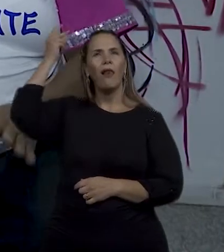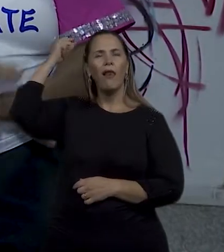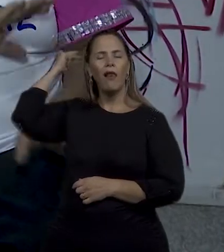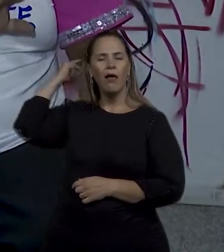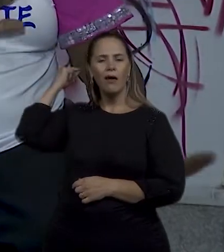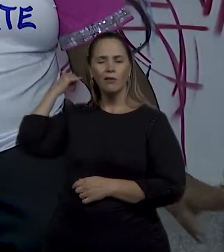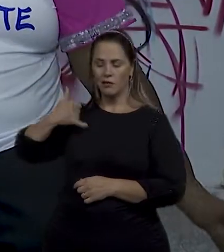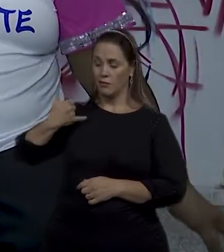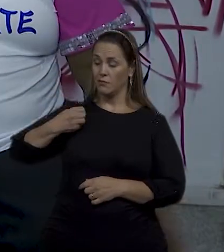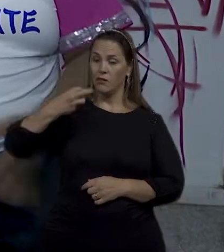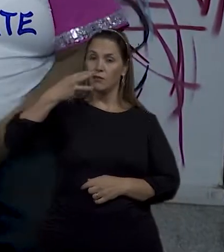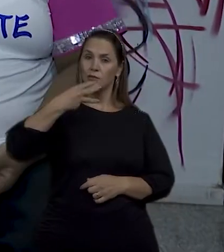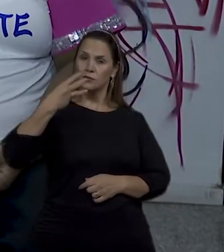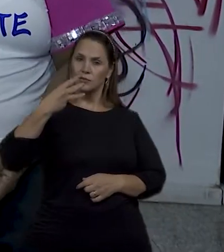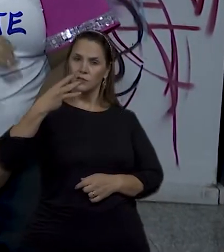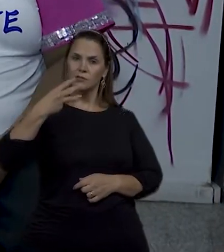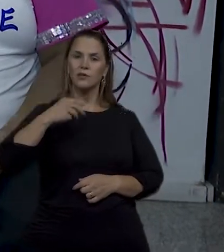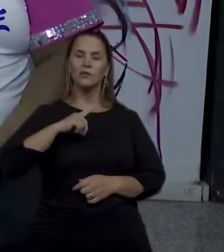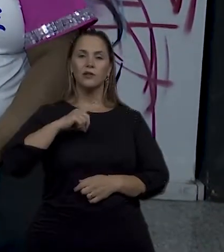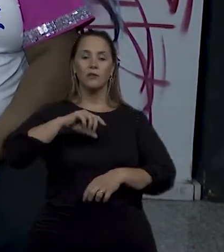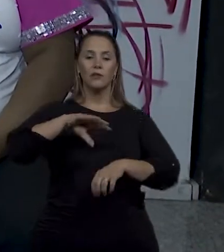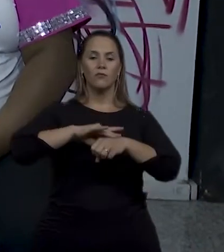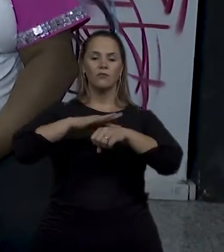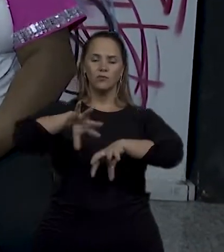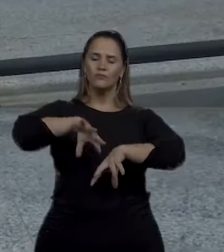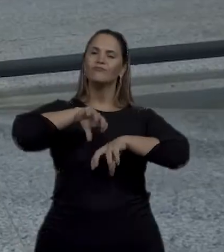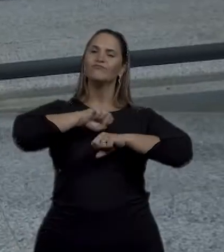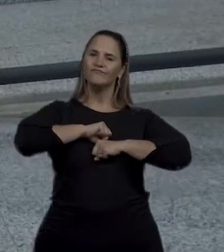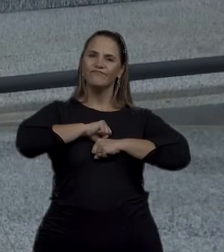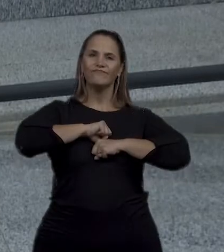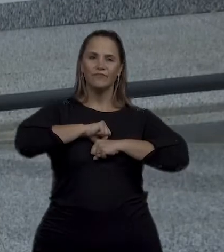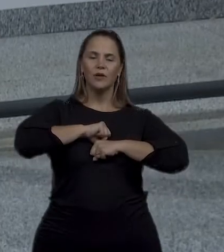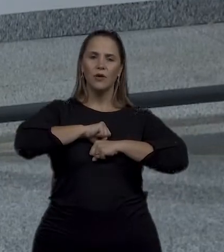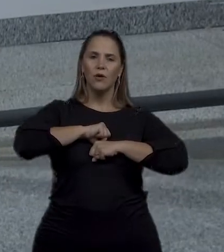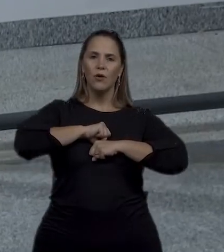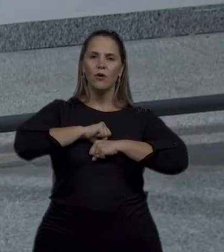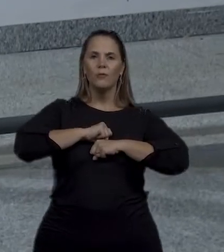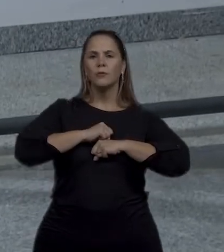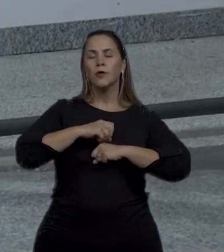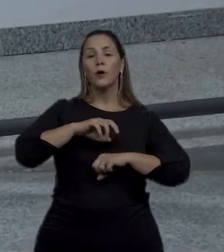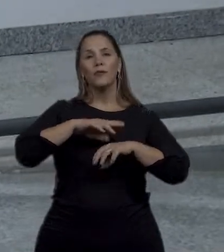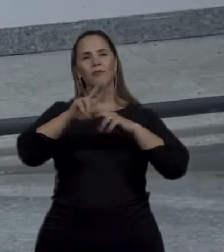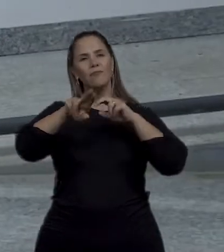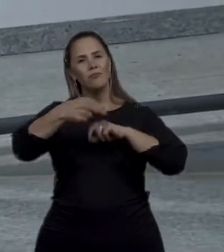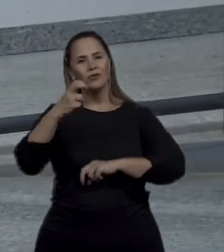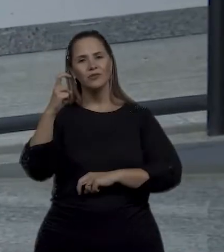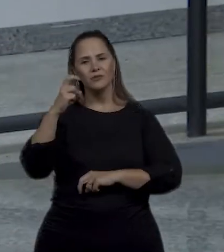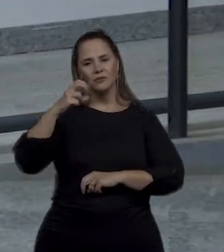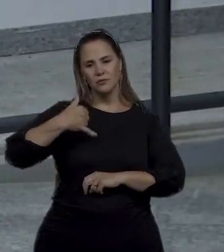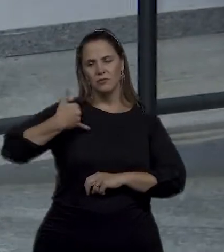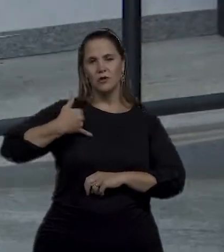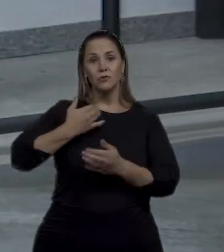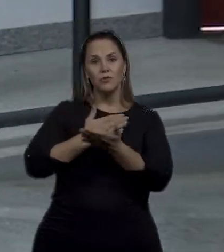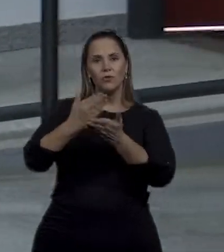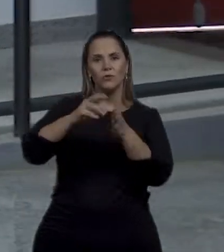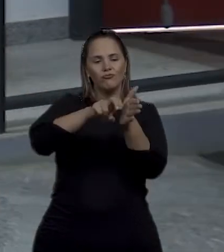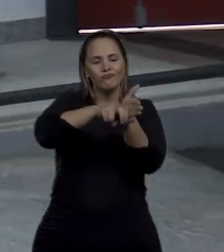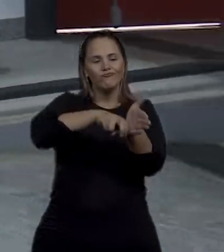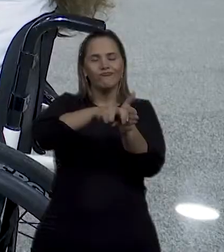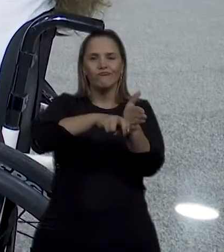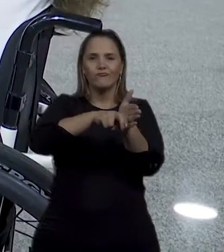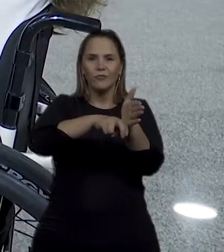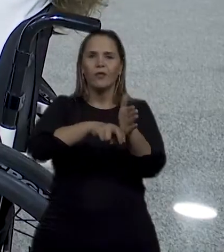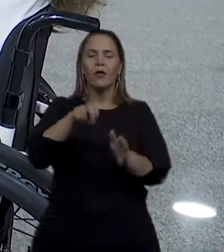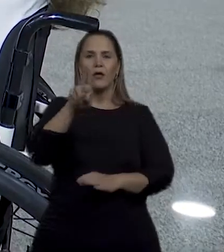Desde então, conviveu com as limitações nos movimentos. Há 5 anos, começou a usar a cadeira de rodas.